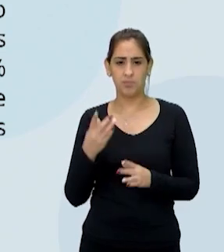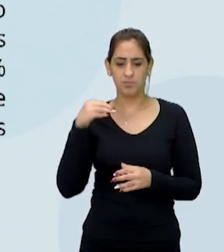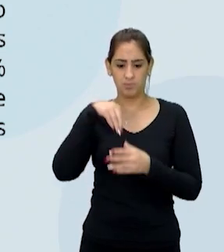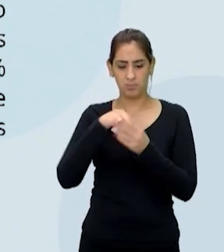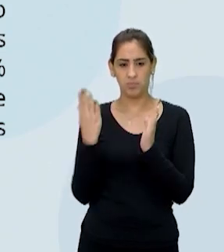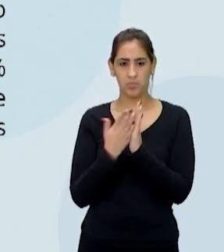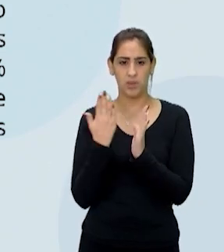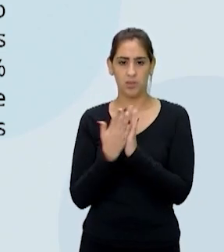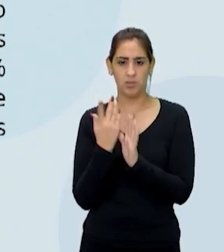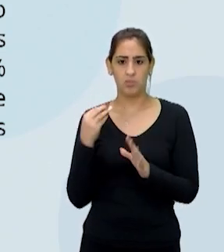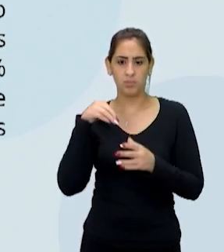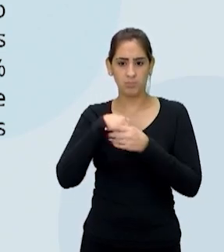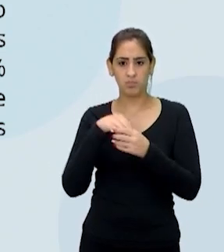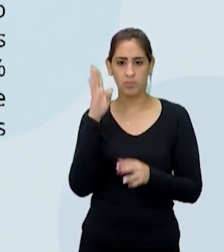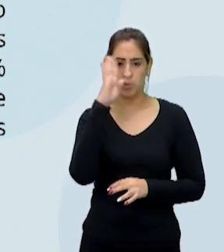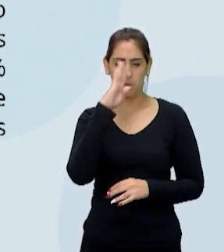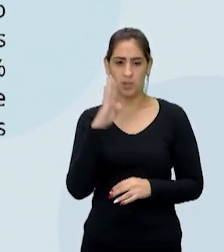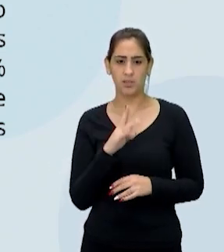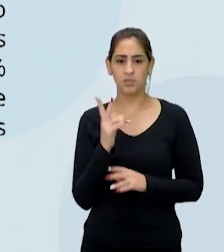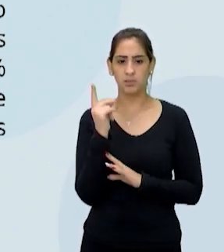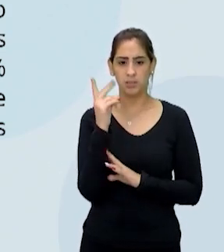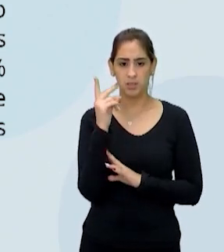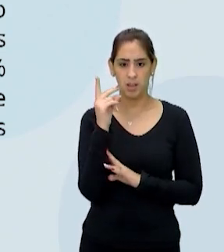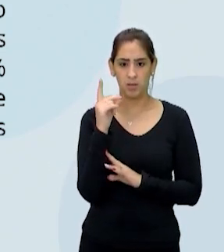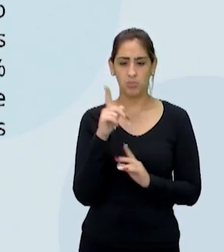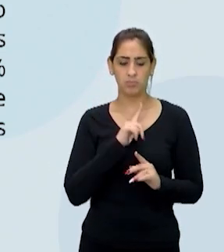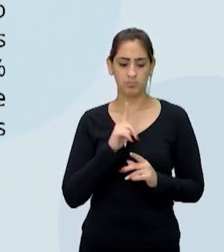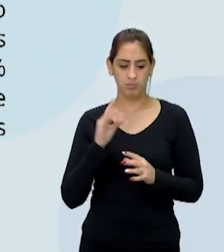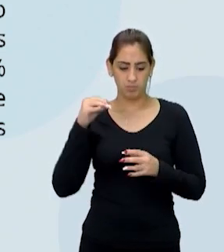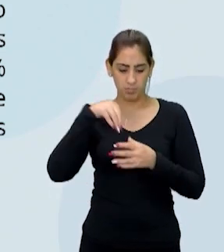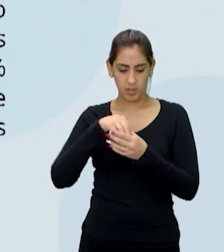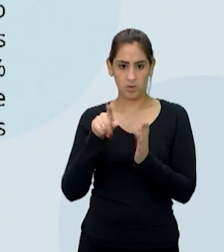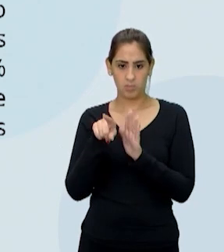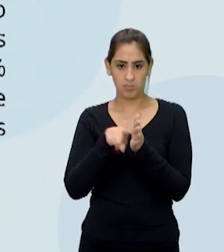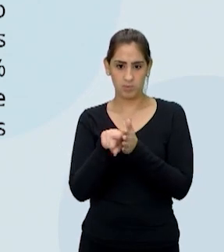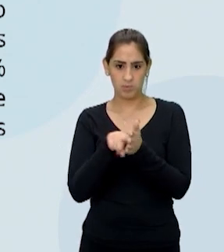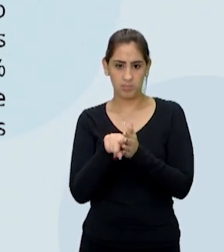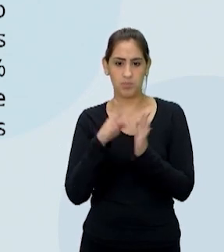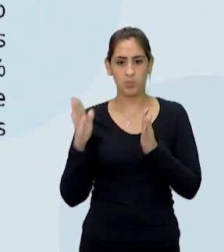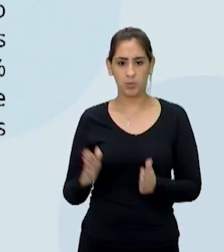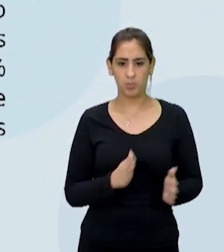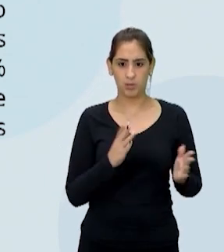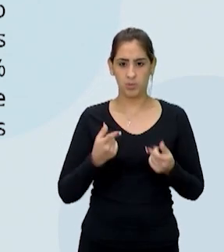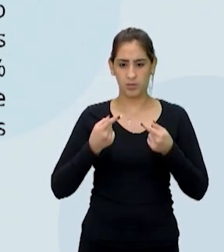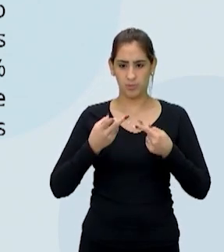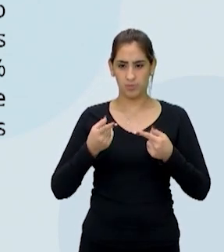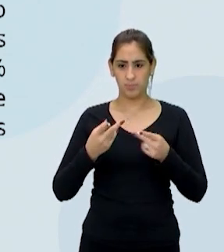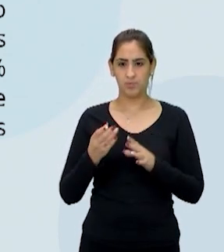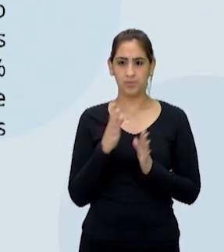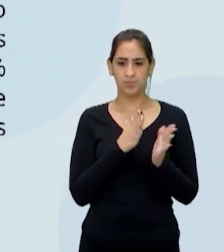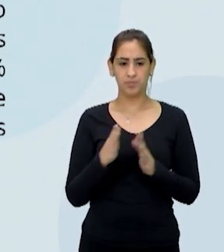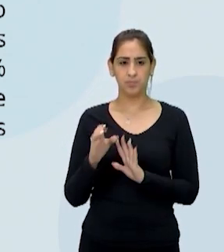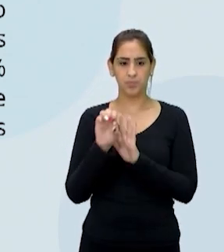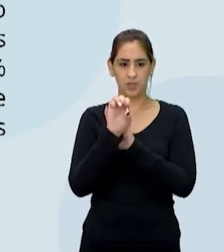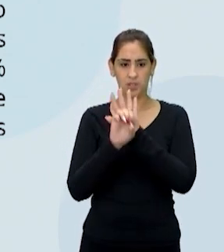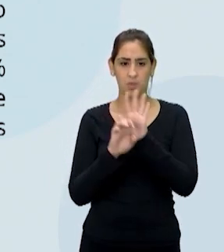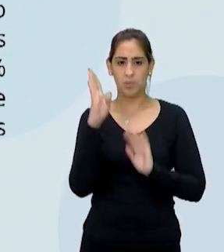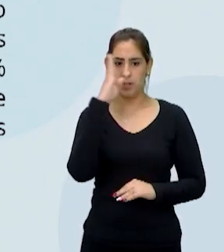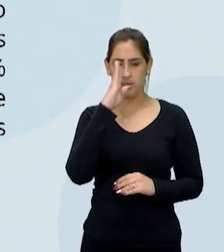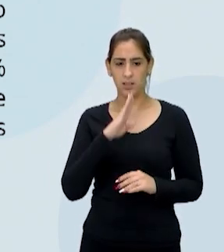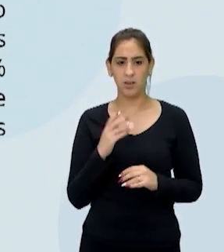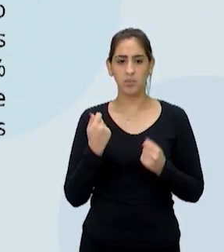está em crise no Brasil? Segundo dados da Pesquisa Produção e Vendas do Setor Editorial Brasileiro,